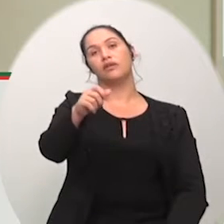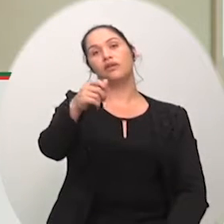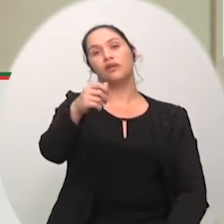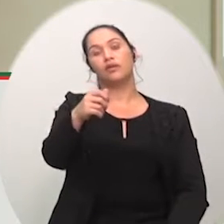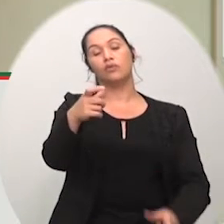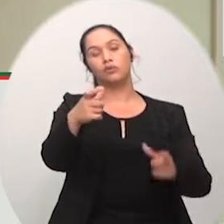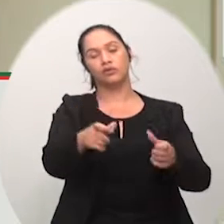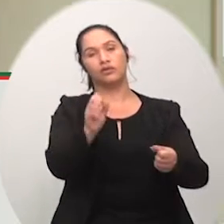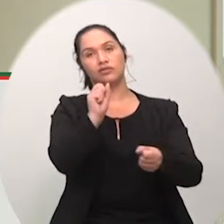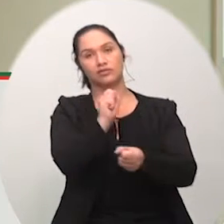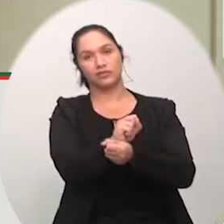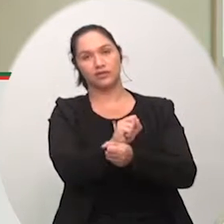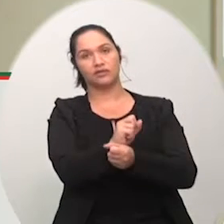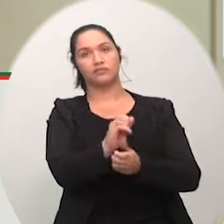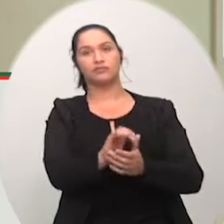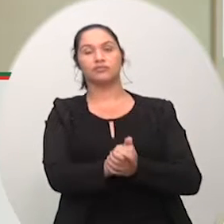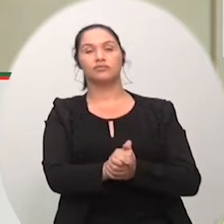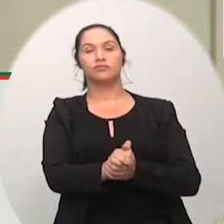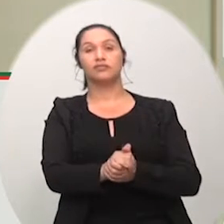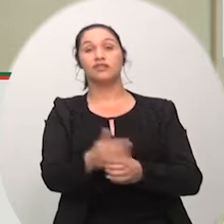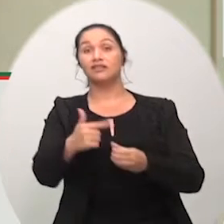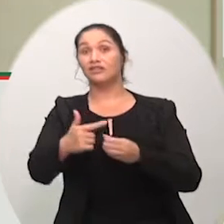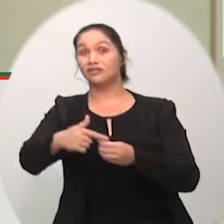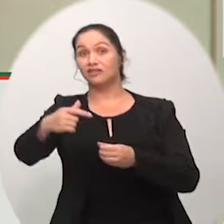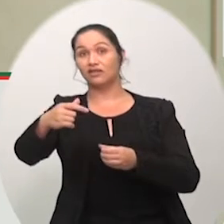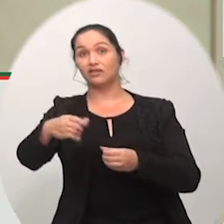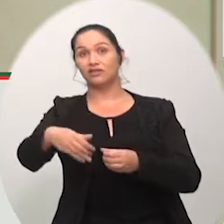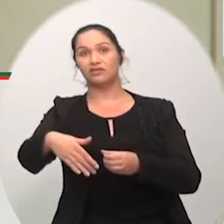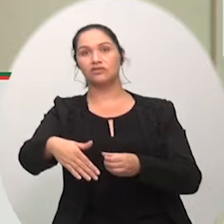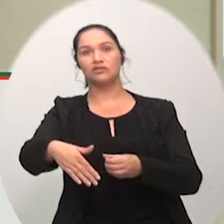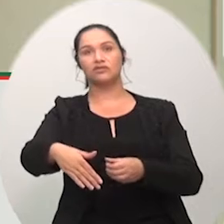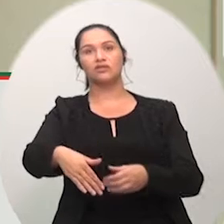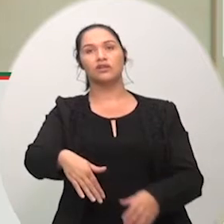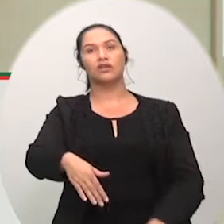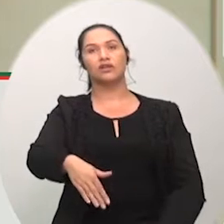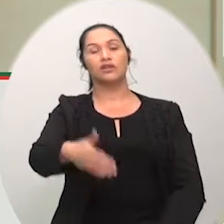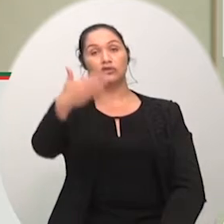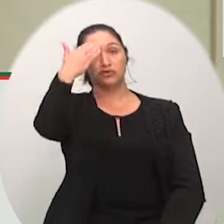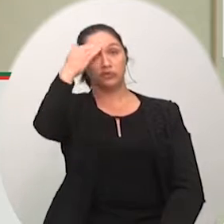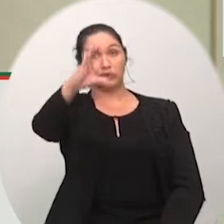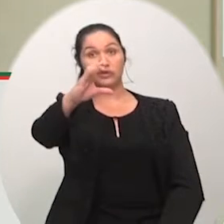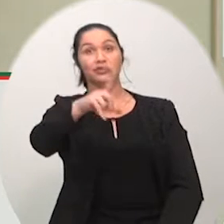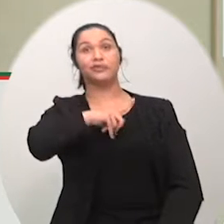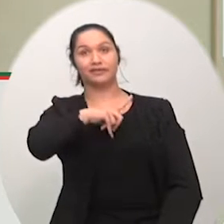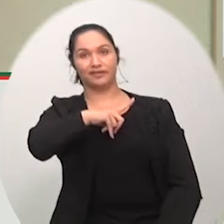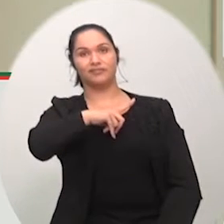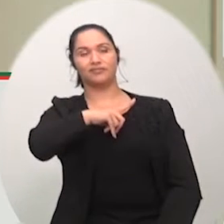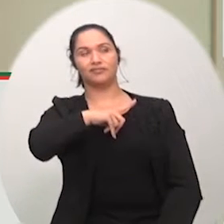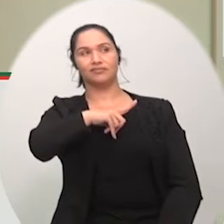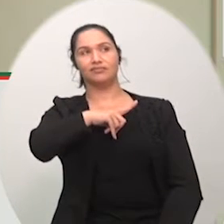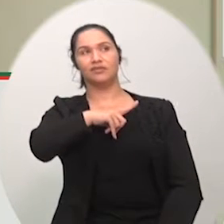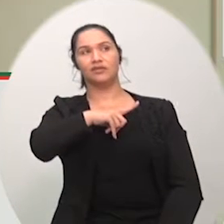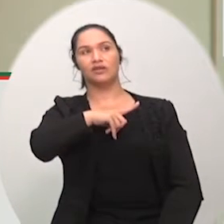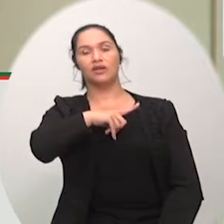pesquisando e tem um sistema parecido em Curitiba e particularmente Curitiba foi a cidade que foi utilizada como